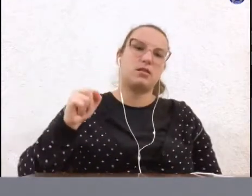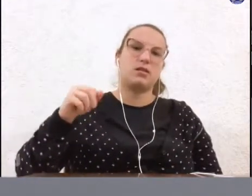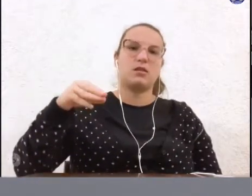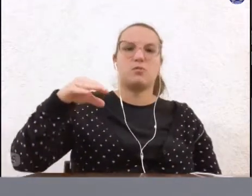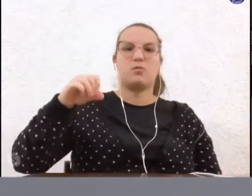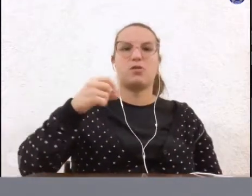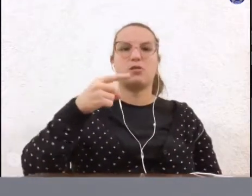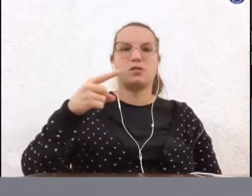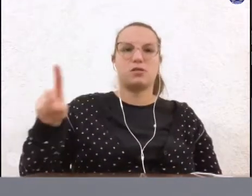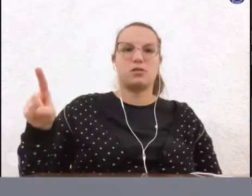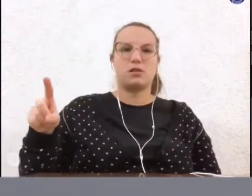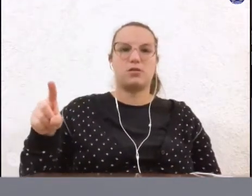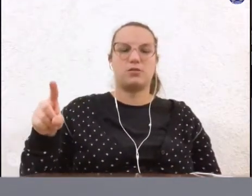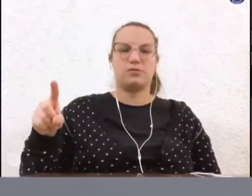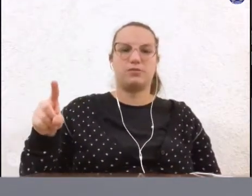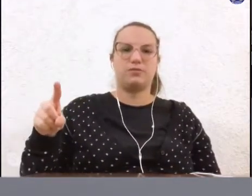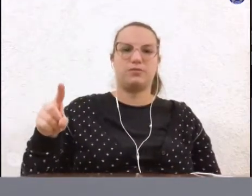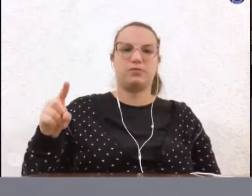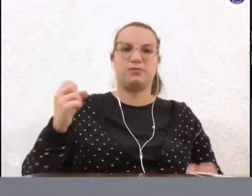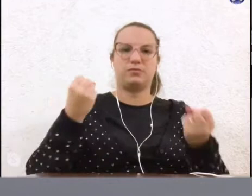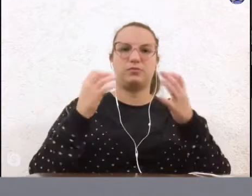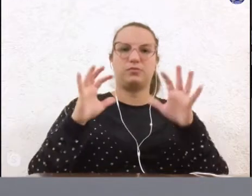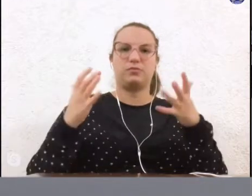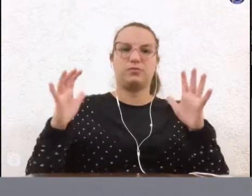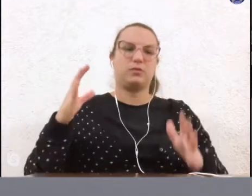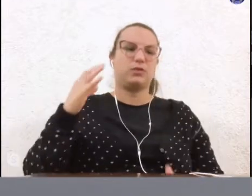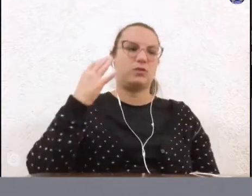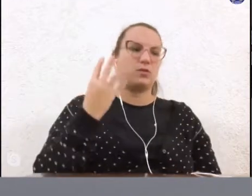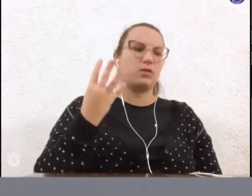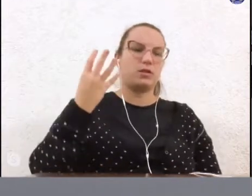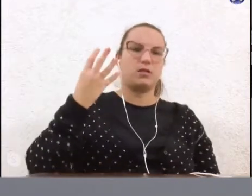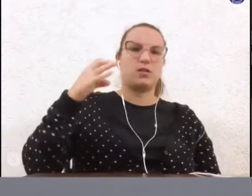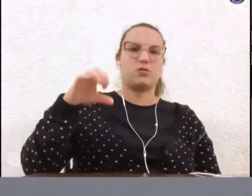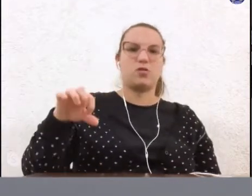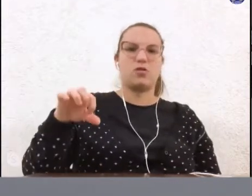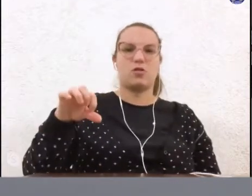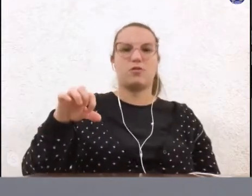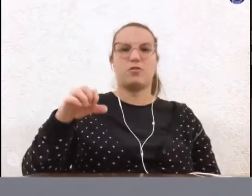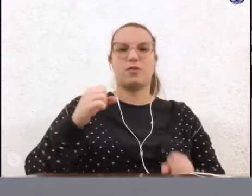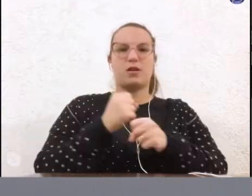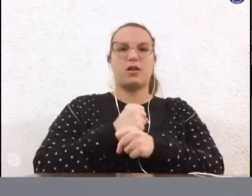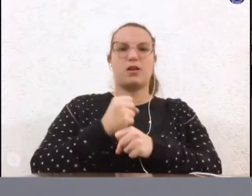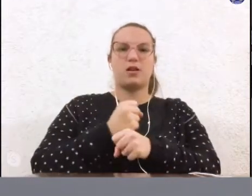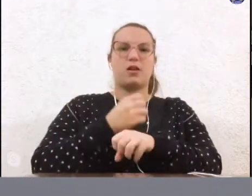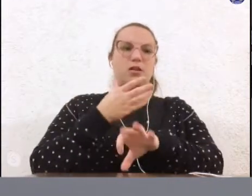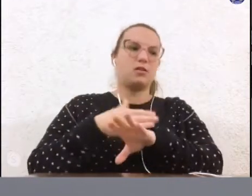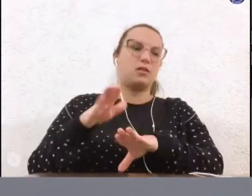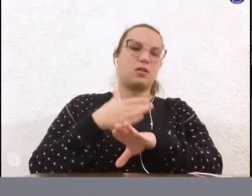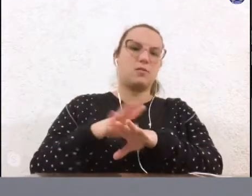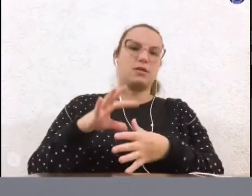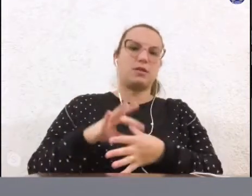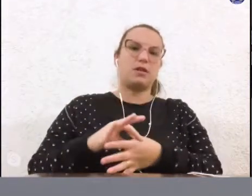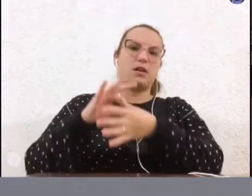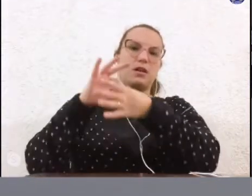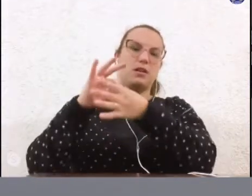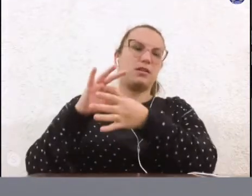Congratulações pelos 49 anos do treinamento de liderança cristã,